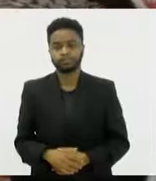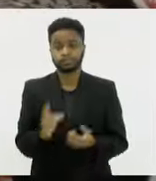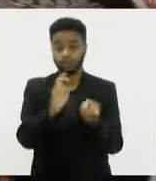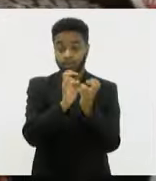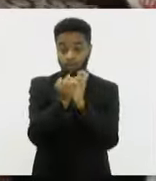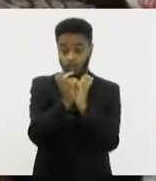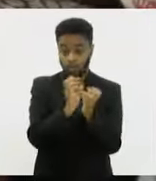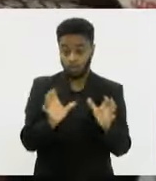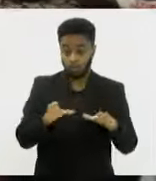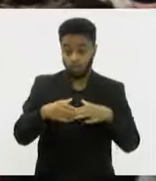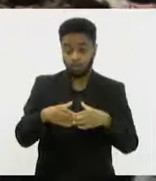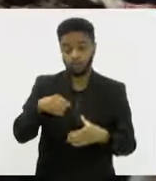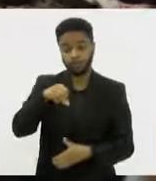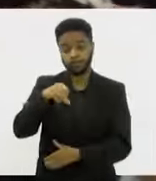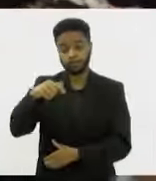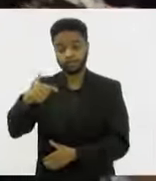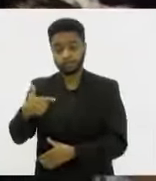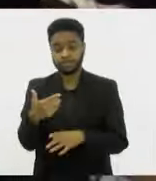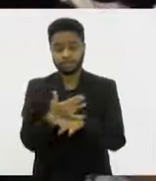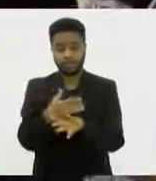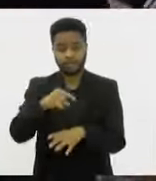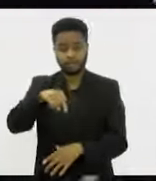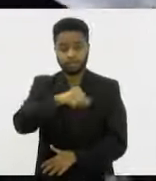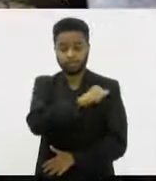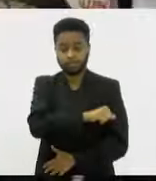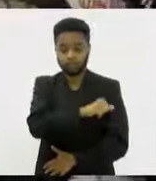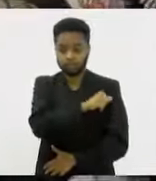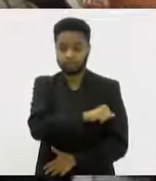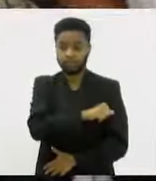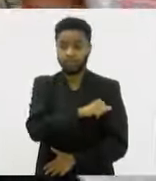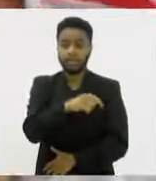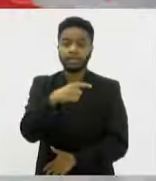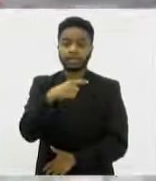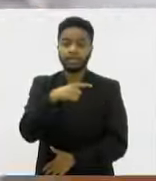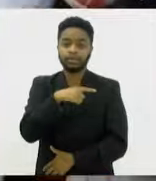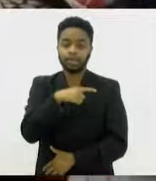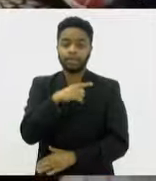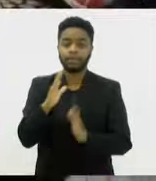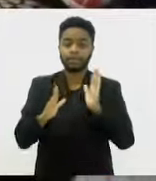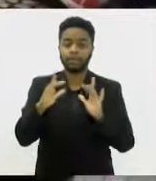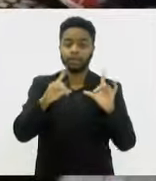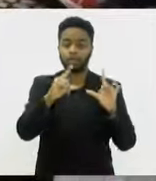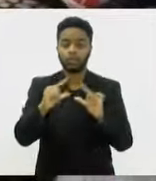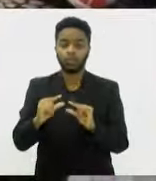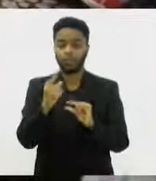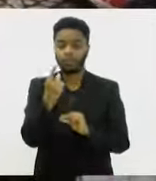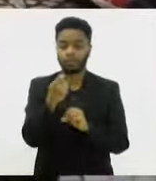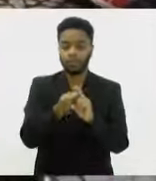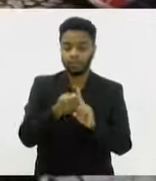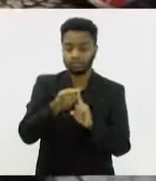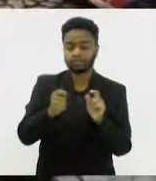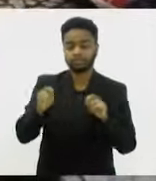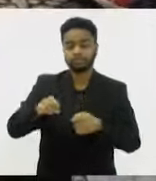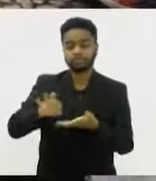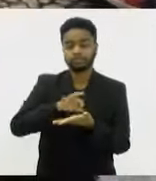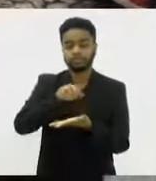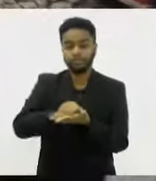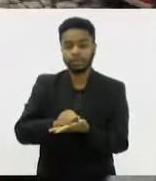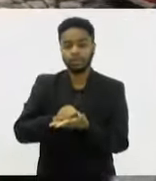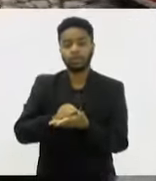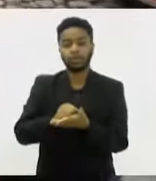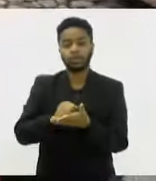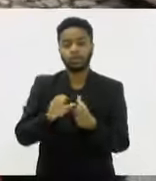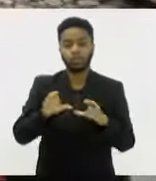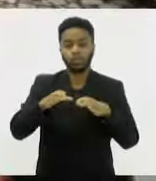Capoeiristas de todos os 92 municípios do estado do Rio de Janeiro têm menos de um mês para se inscreverem no Cadastro Fluminense de Capoeira.